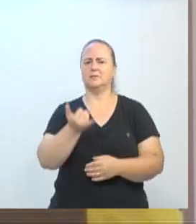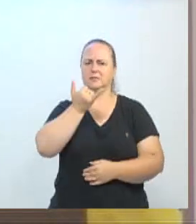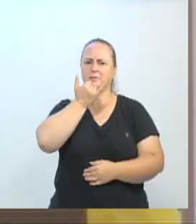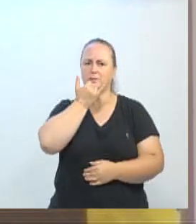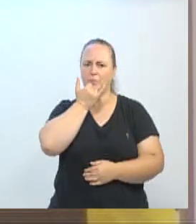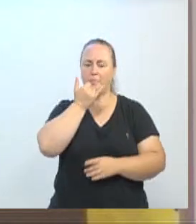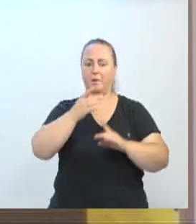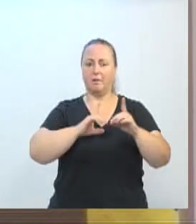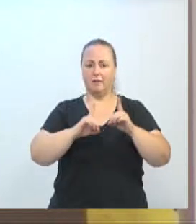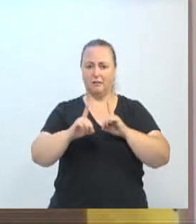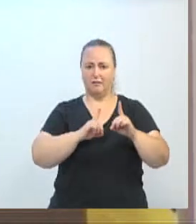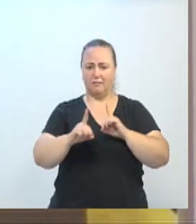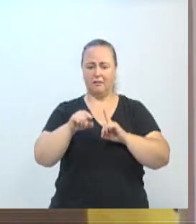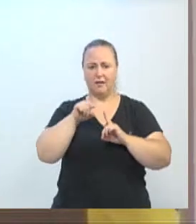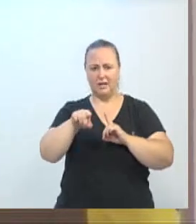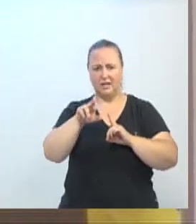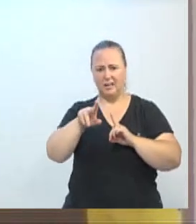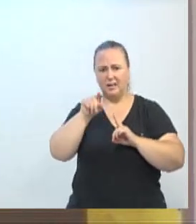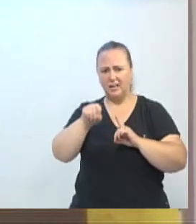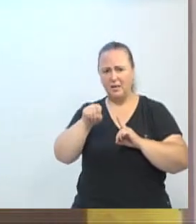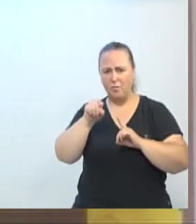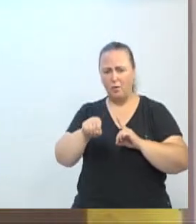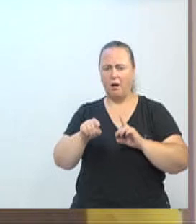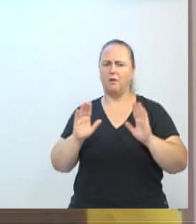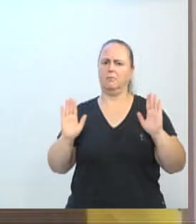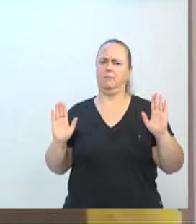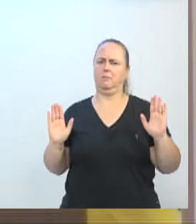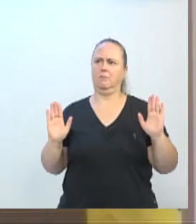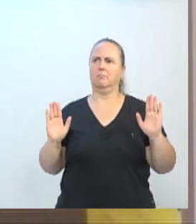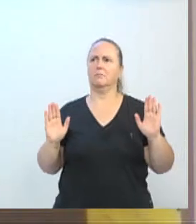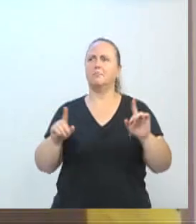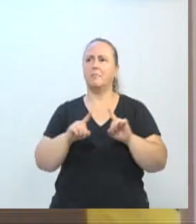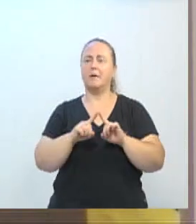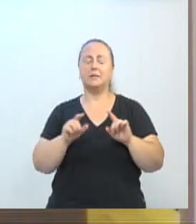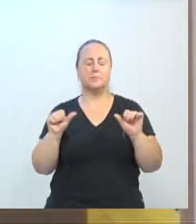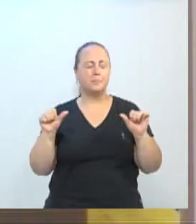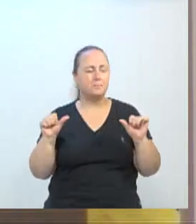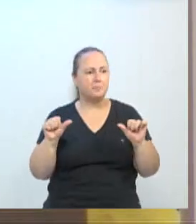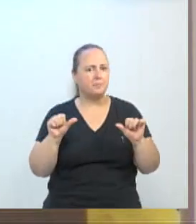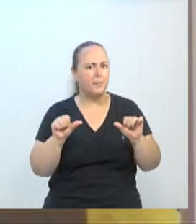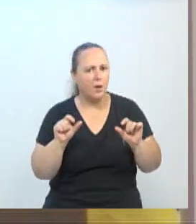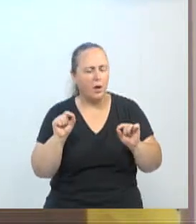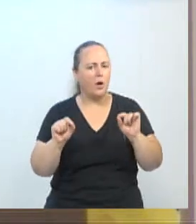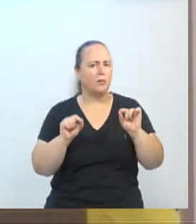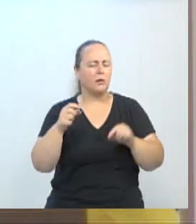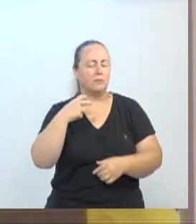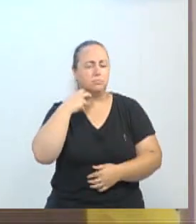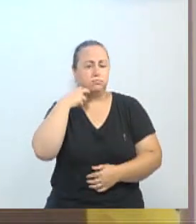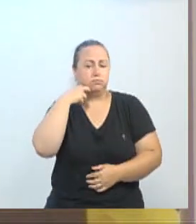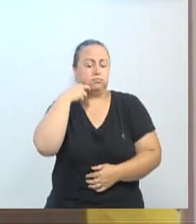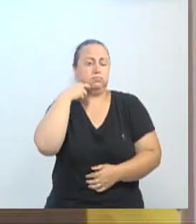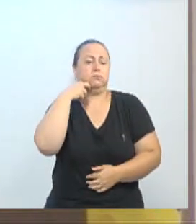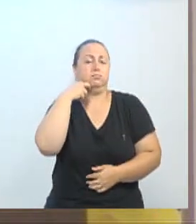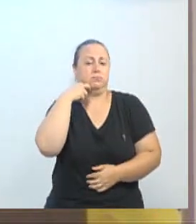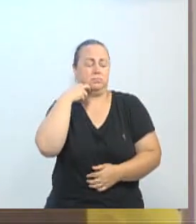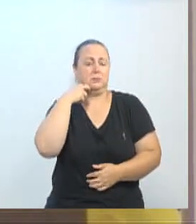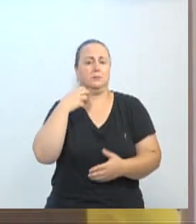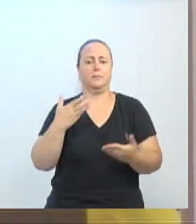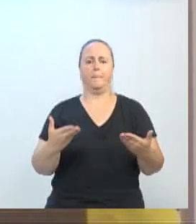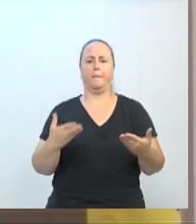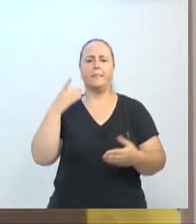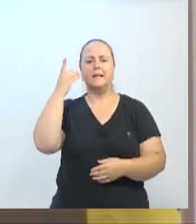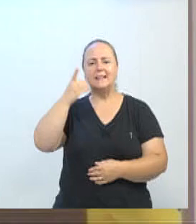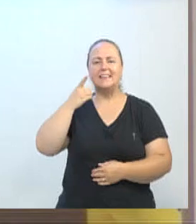-470 que é uma picada. Mas, presidente, é tão constrangedor quanto ter uma picada, ter